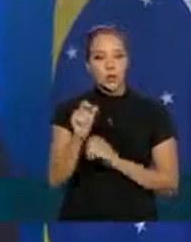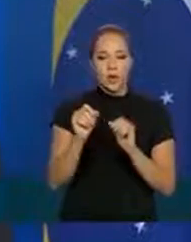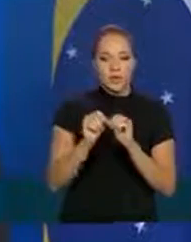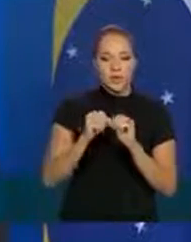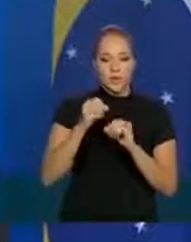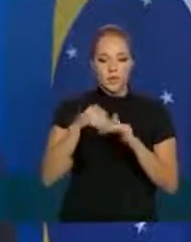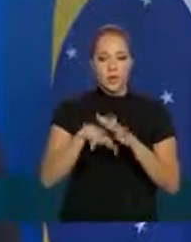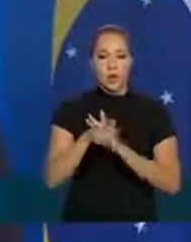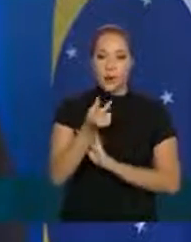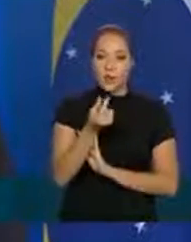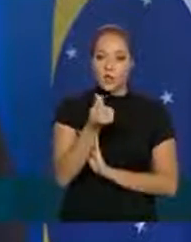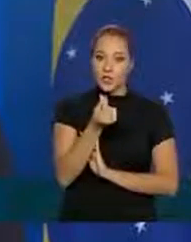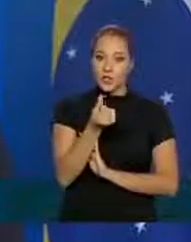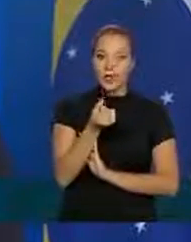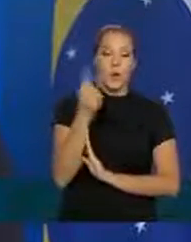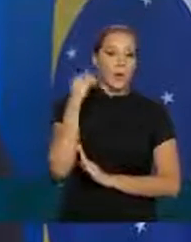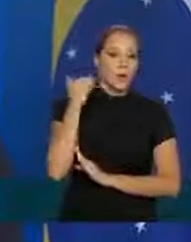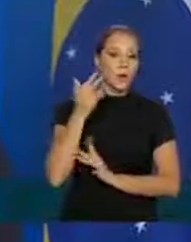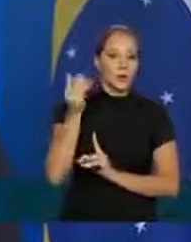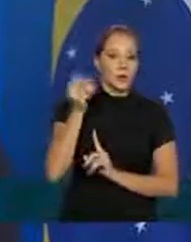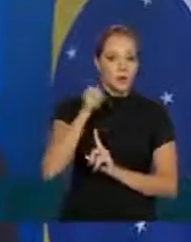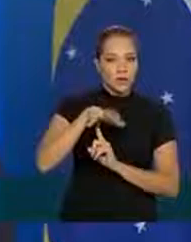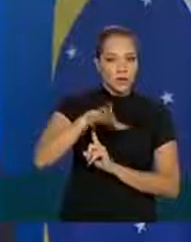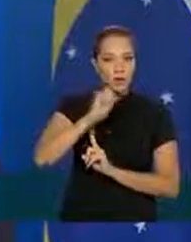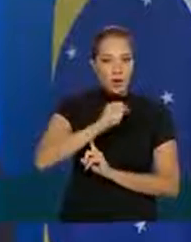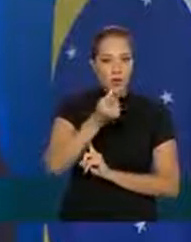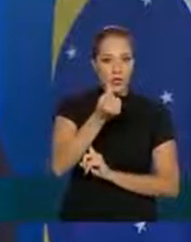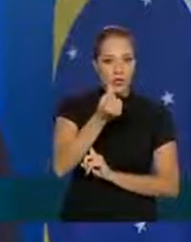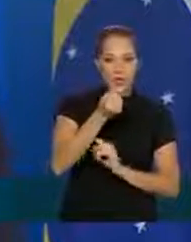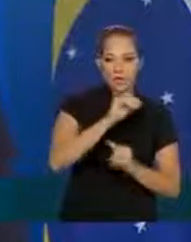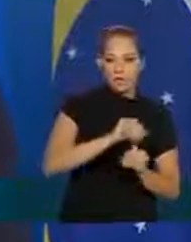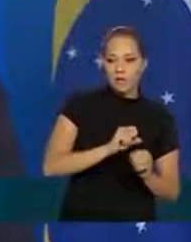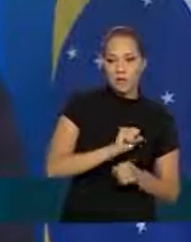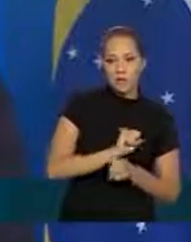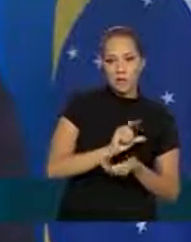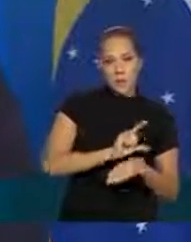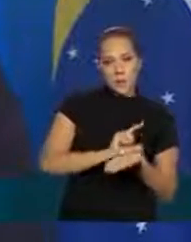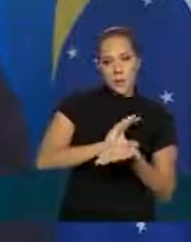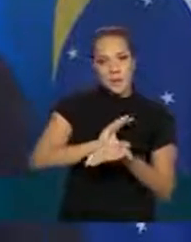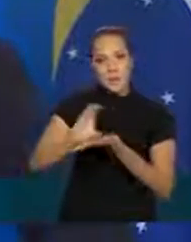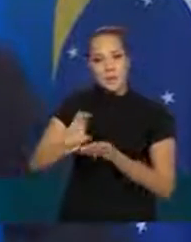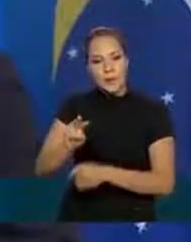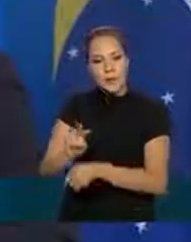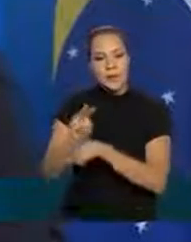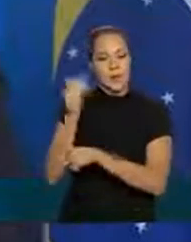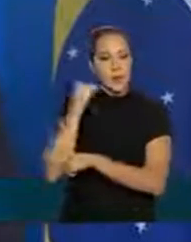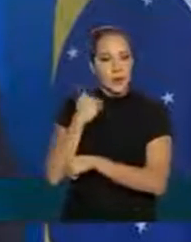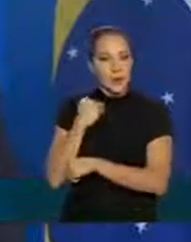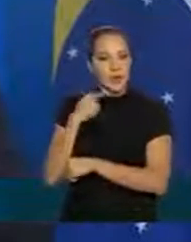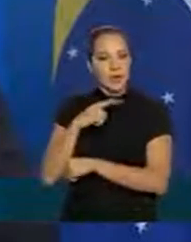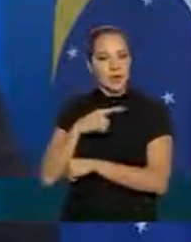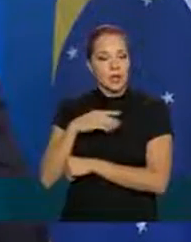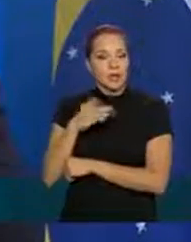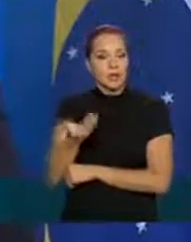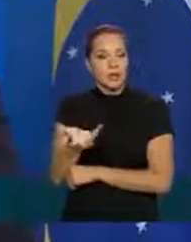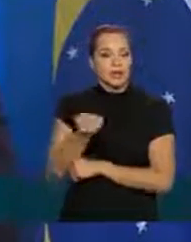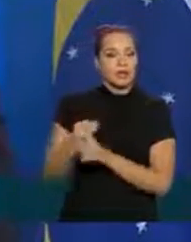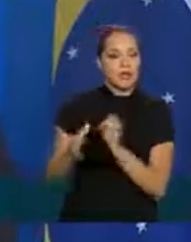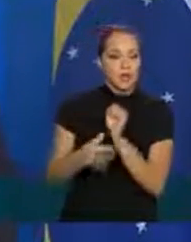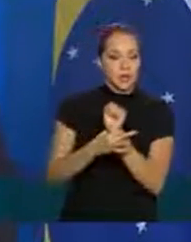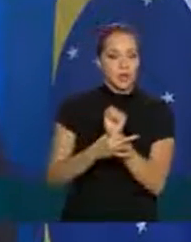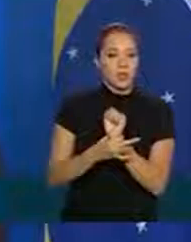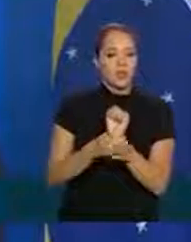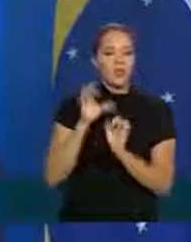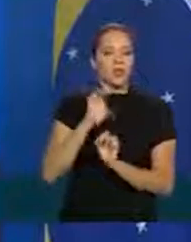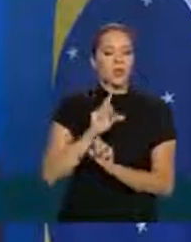a gente pode emprestar dinheiro o banco central pode emprestar dinheiro para esse banco e pegar essa carteira de crédito como garantia e aí tem um outro ponto que é bom